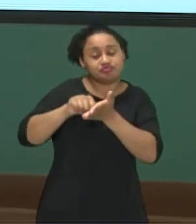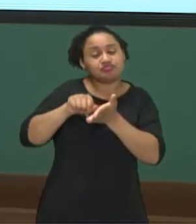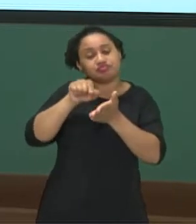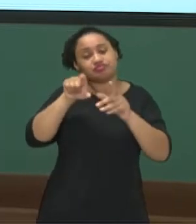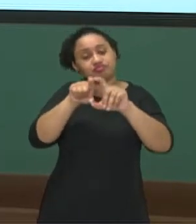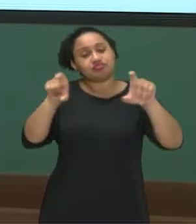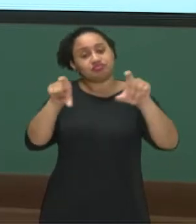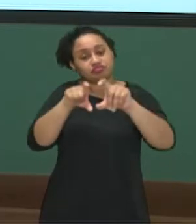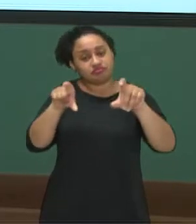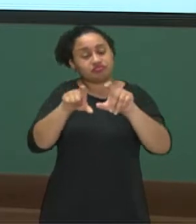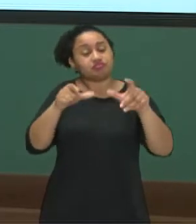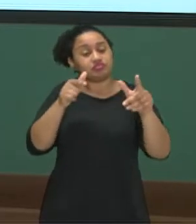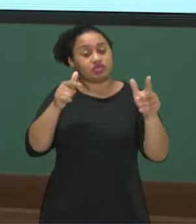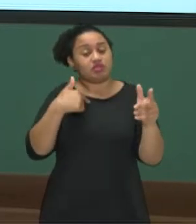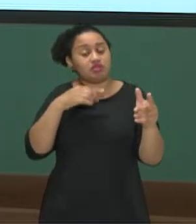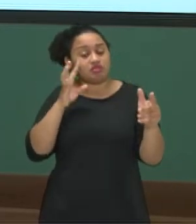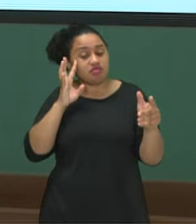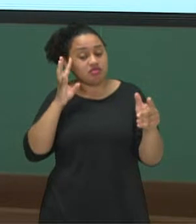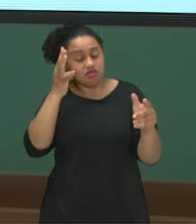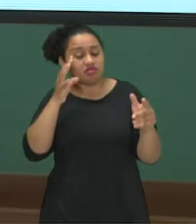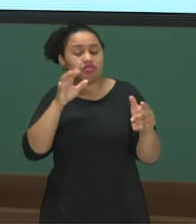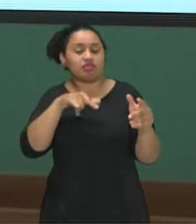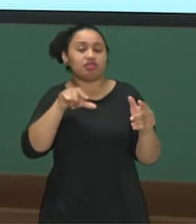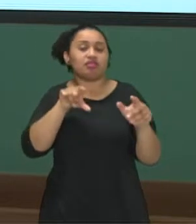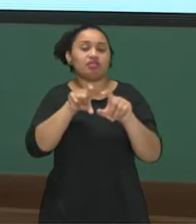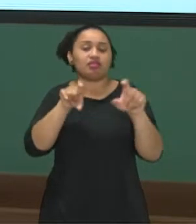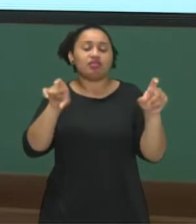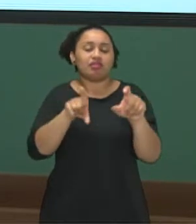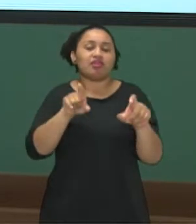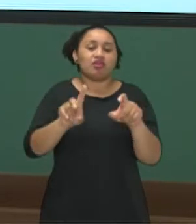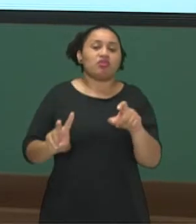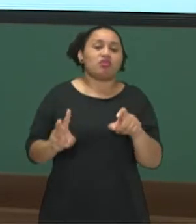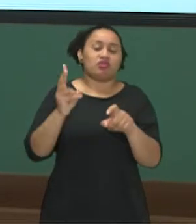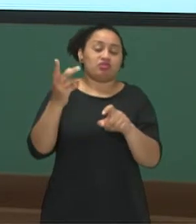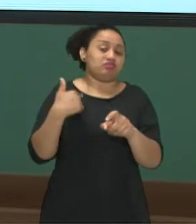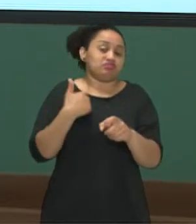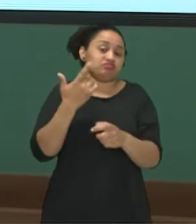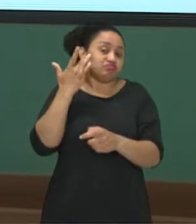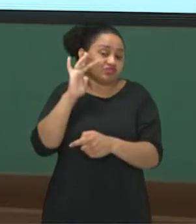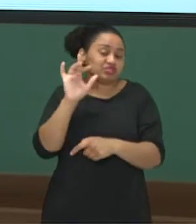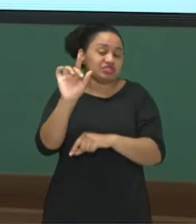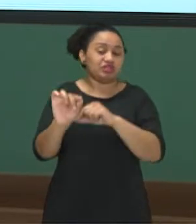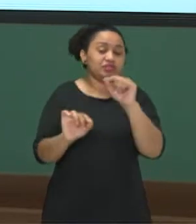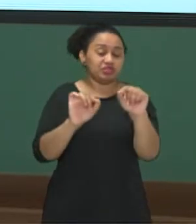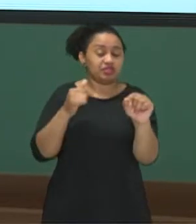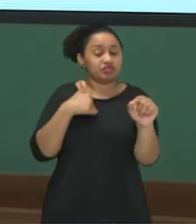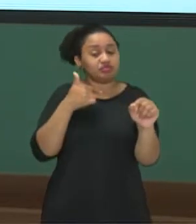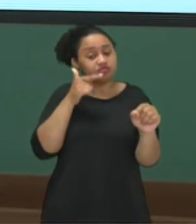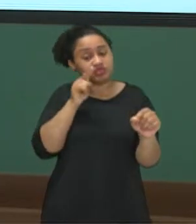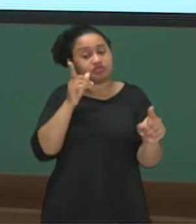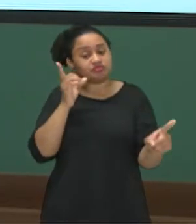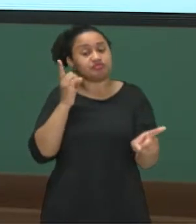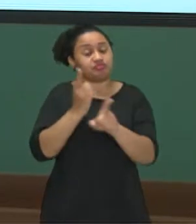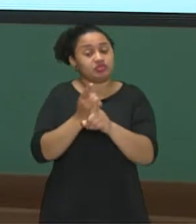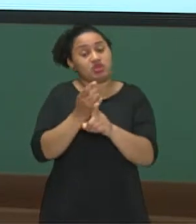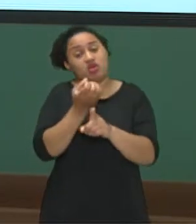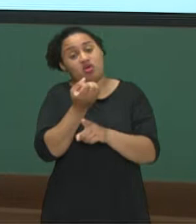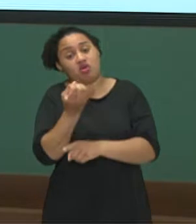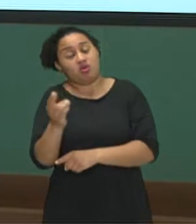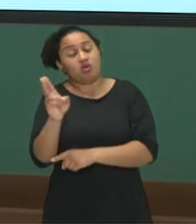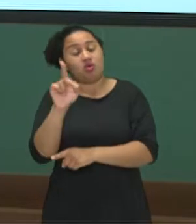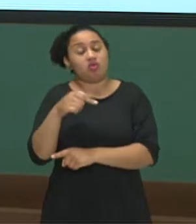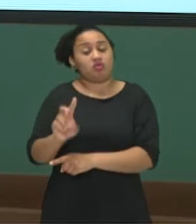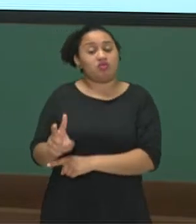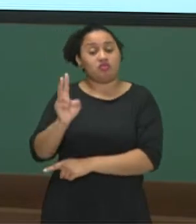equação. A solução de uma equação é aquele valor desconhecido que você encontra ou é aquele